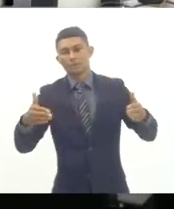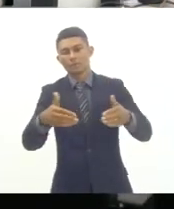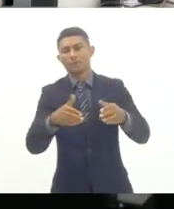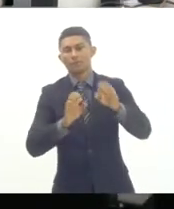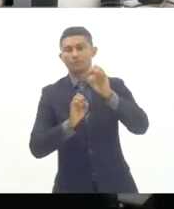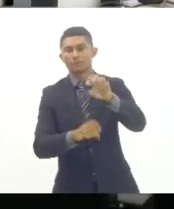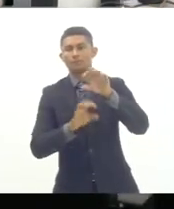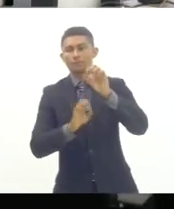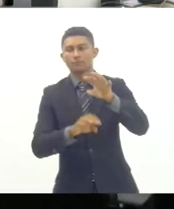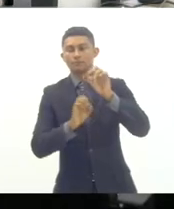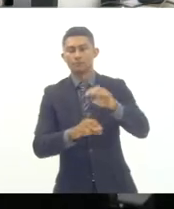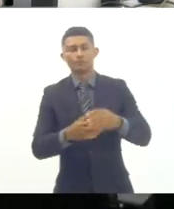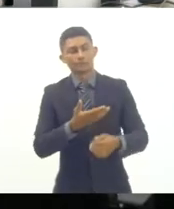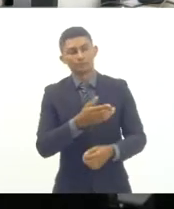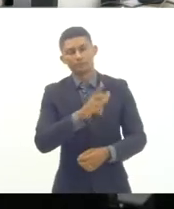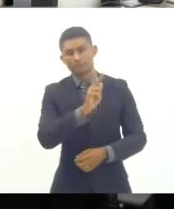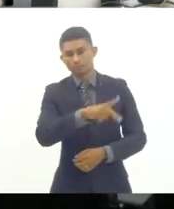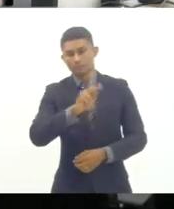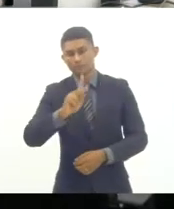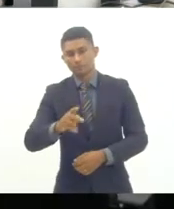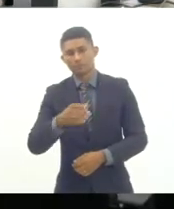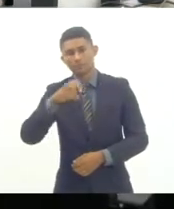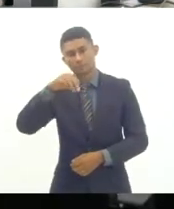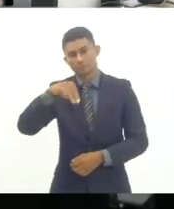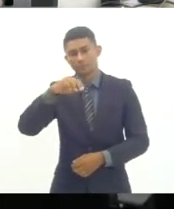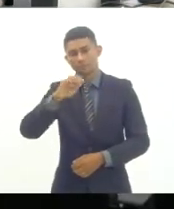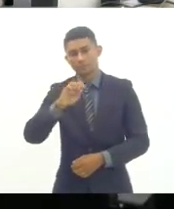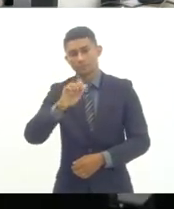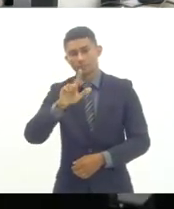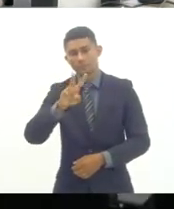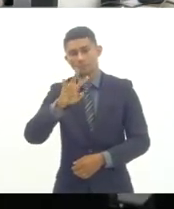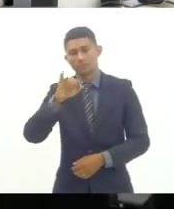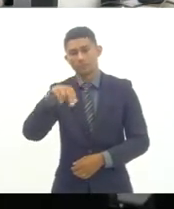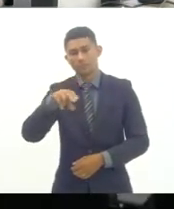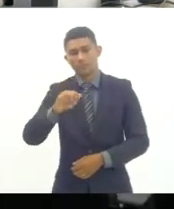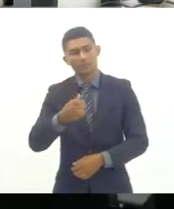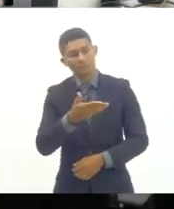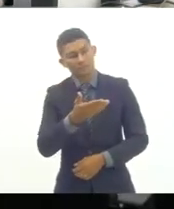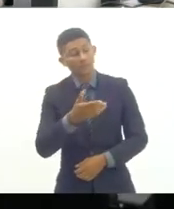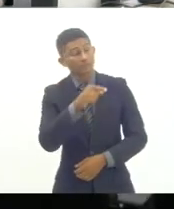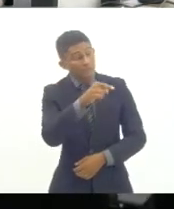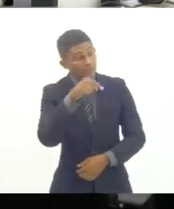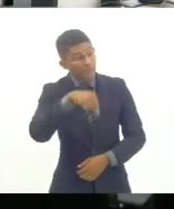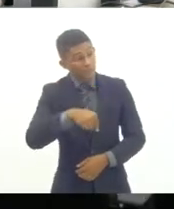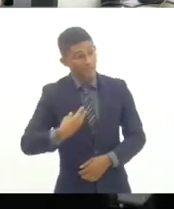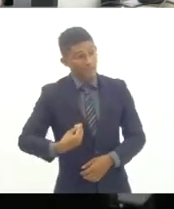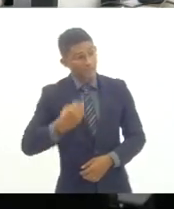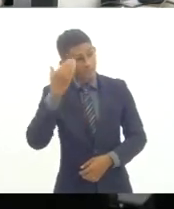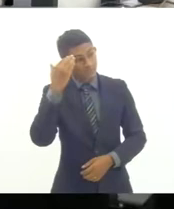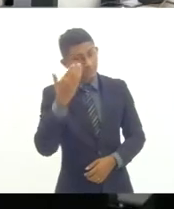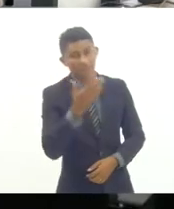Educação, professora Malvina Tutman. Bom dia, Malvina. Obrigado pela sua presença.